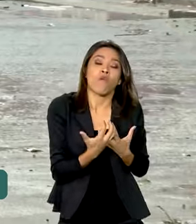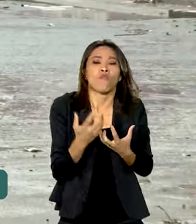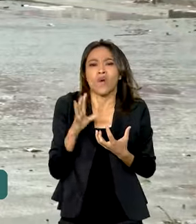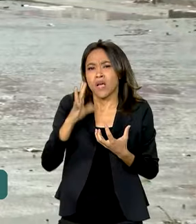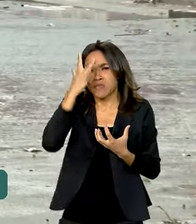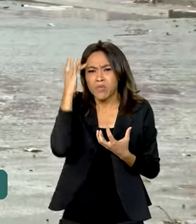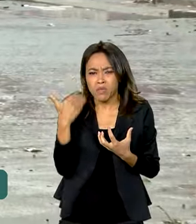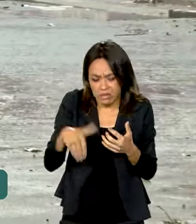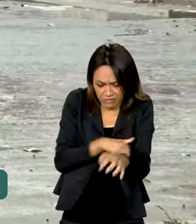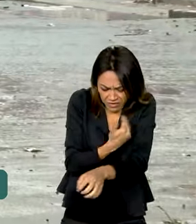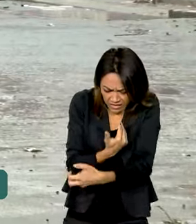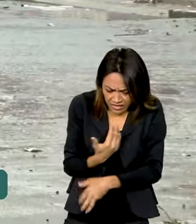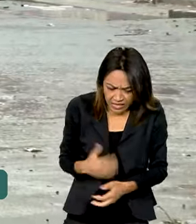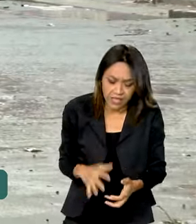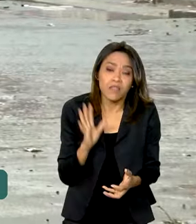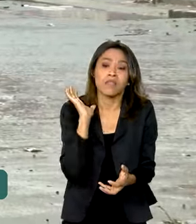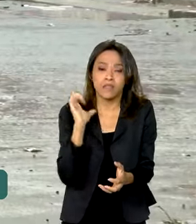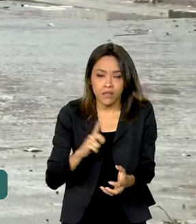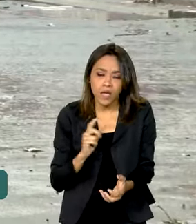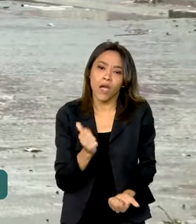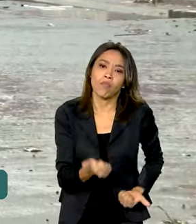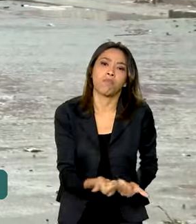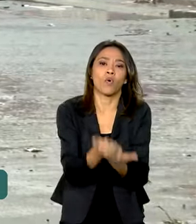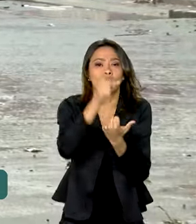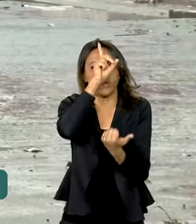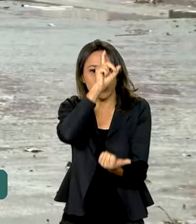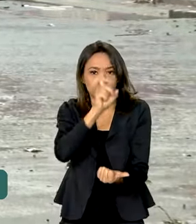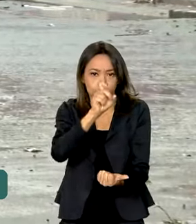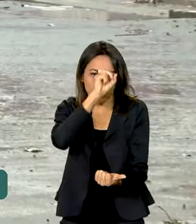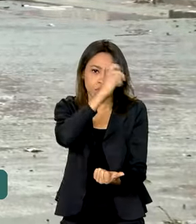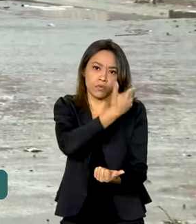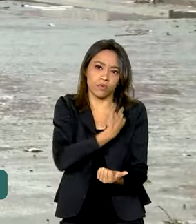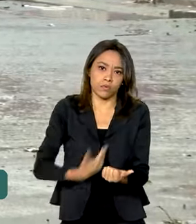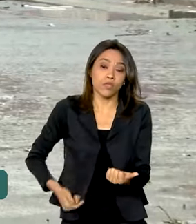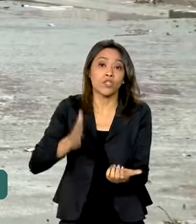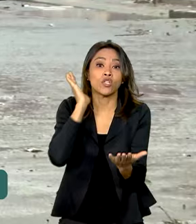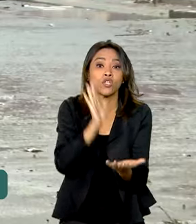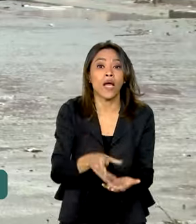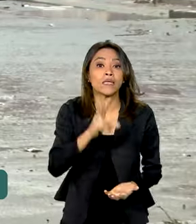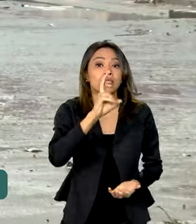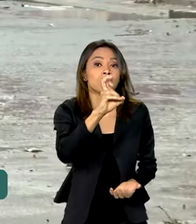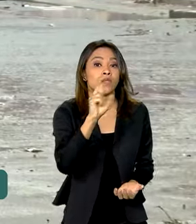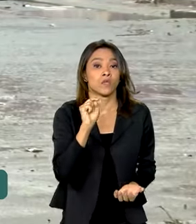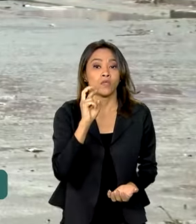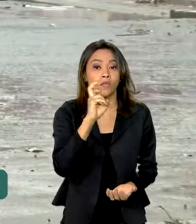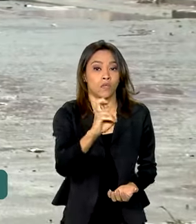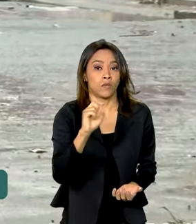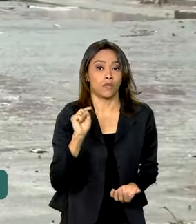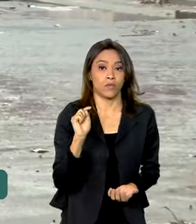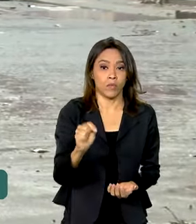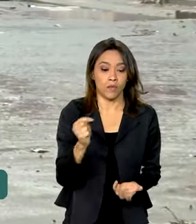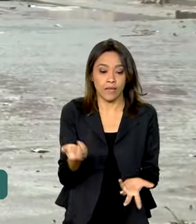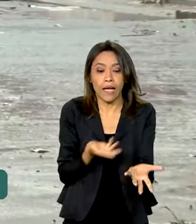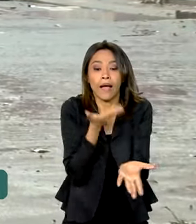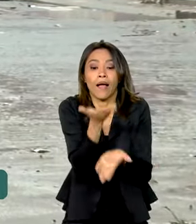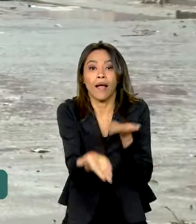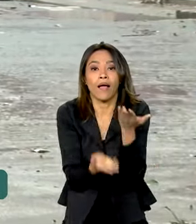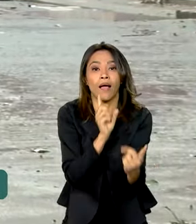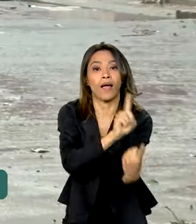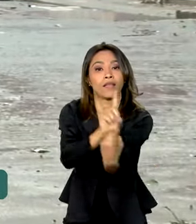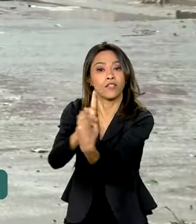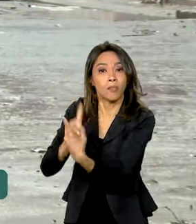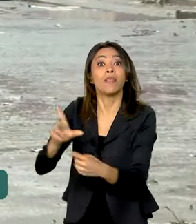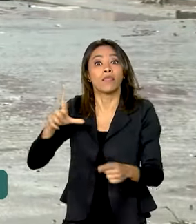suporte pela Força Nacional do SUS, que já fez mais de 5 mil atendimentos no estado. As equipes